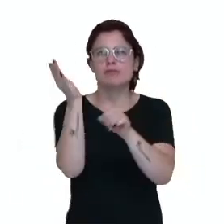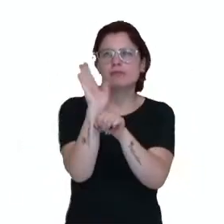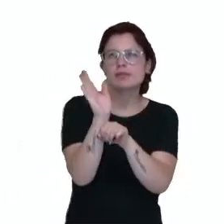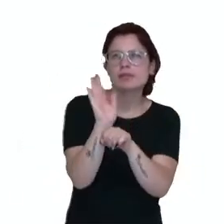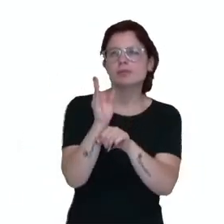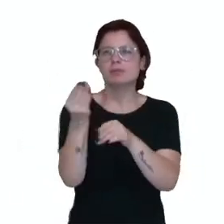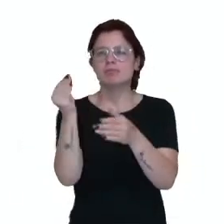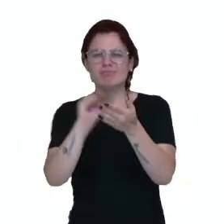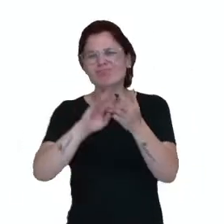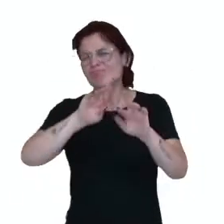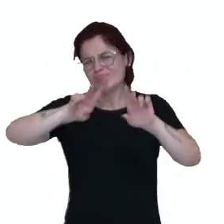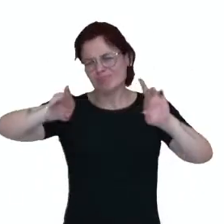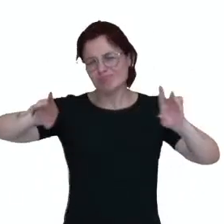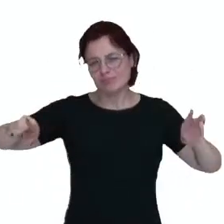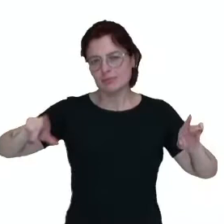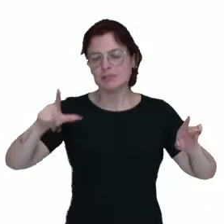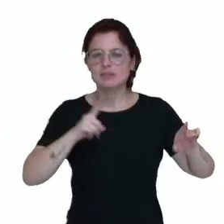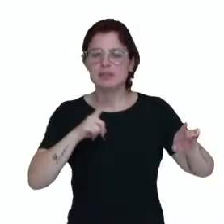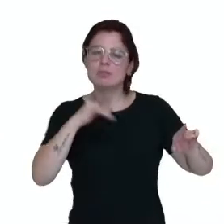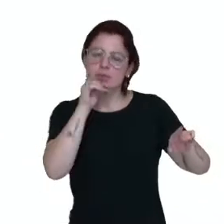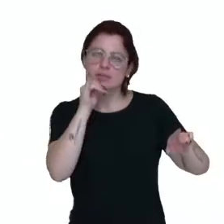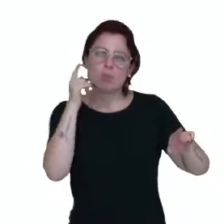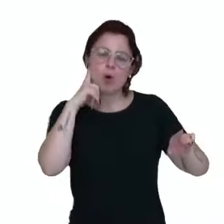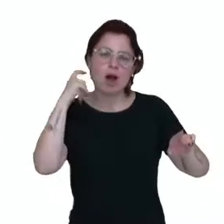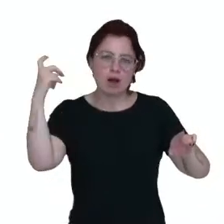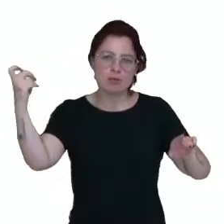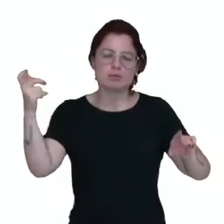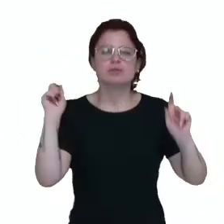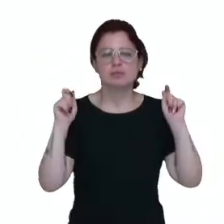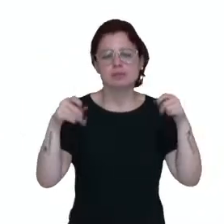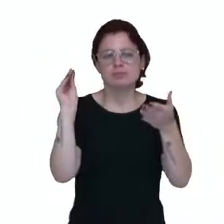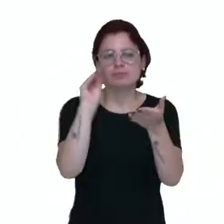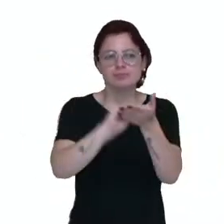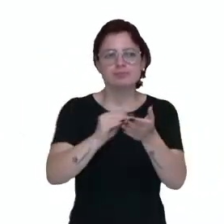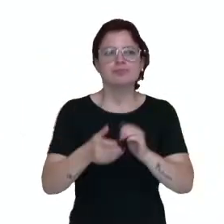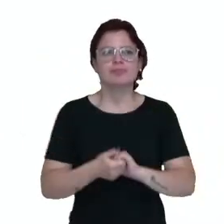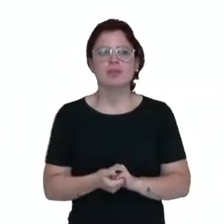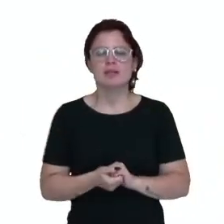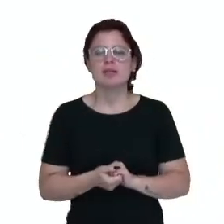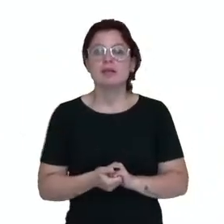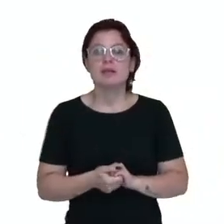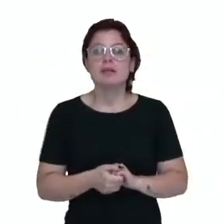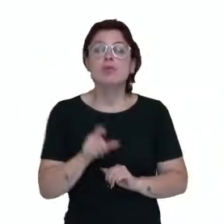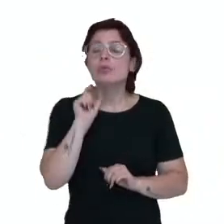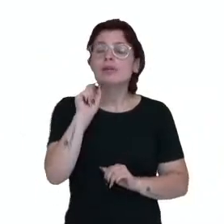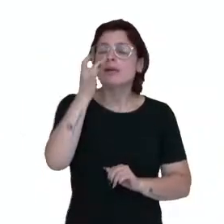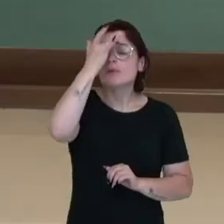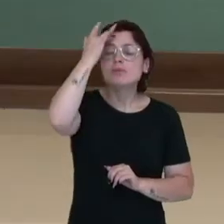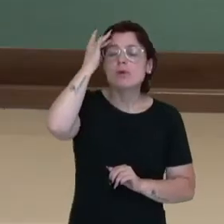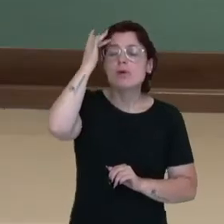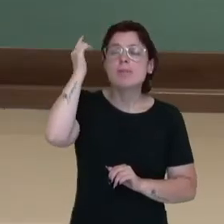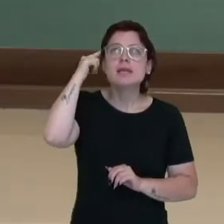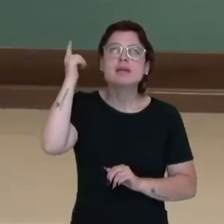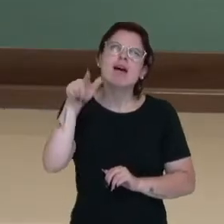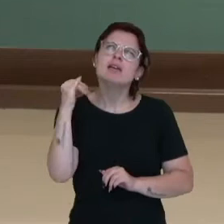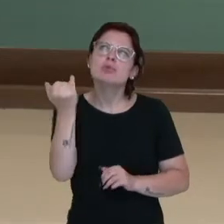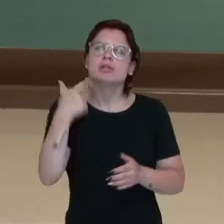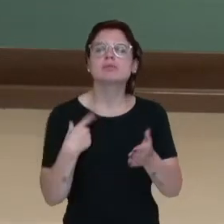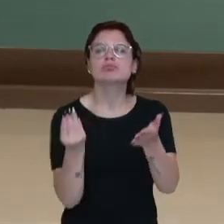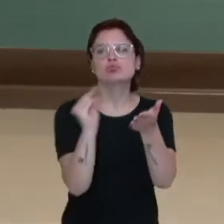outras mídias que queira, áudios, por exemplo, e que o autor considere importante para o assunto.